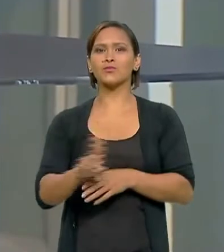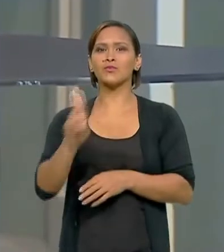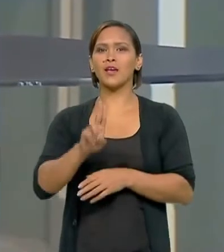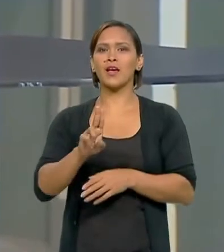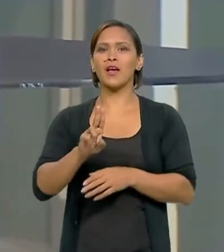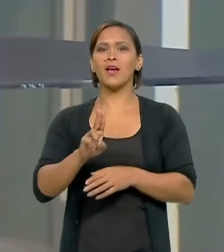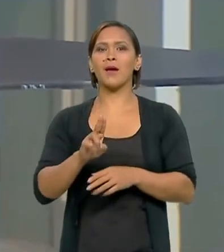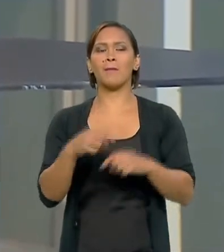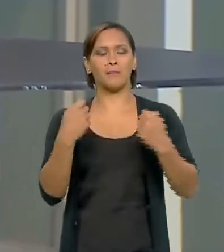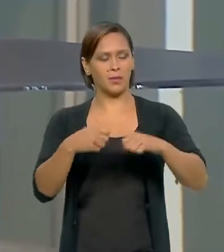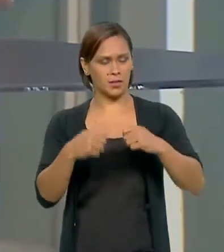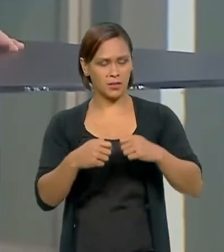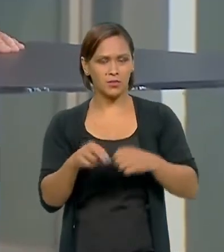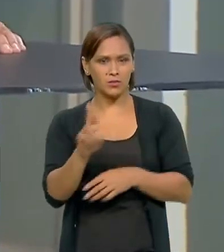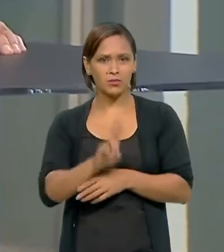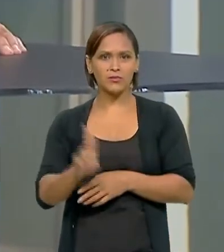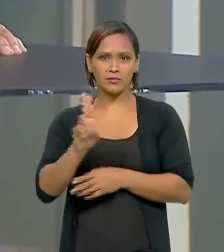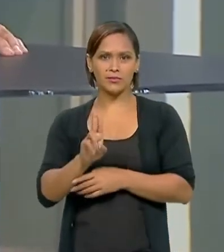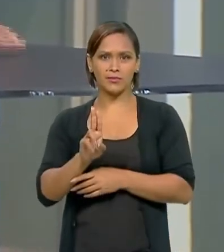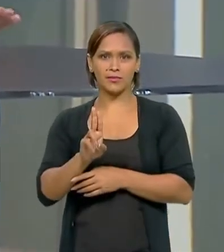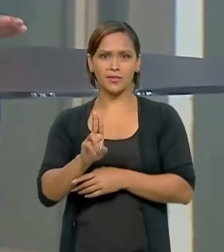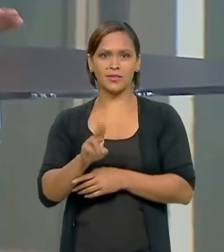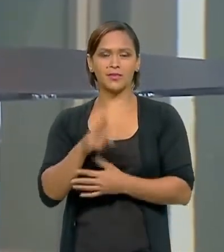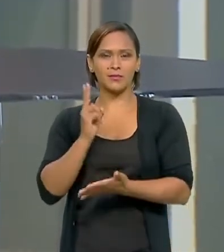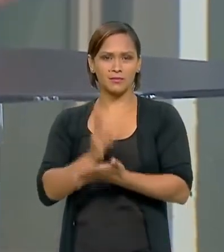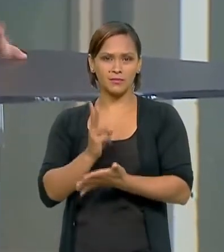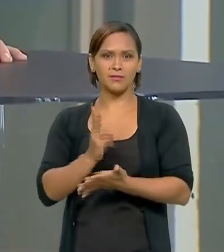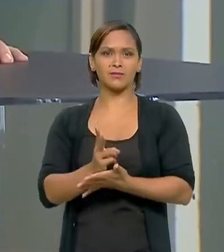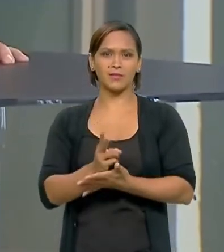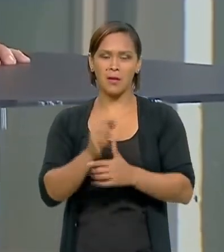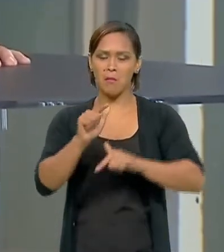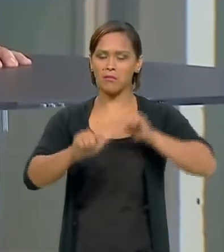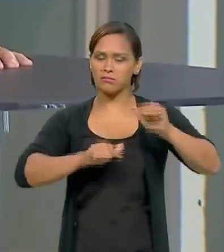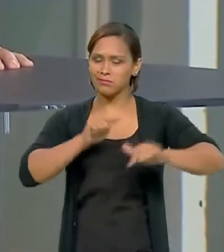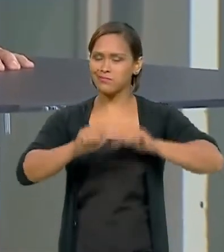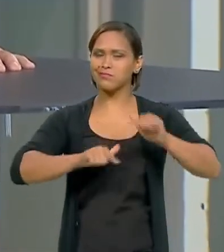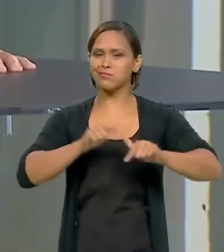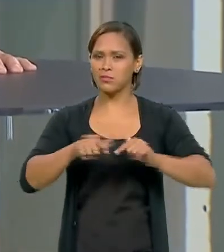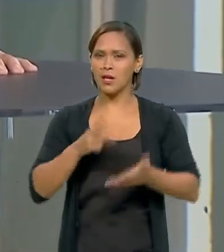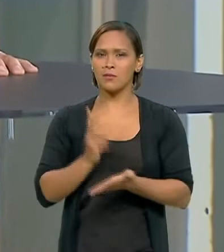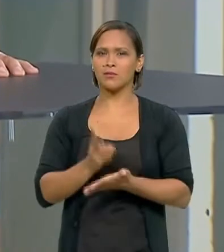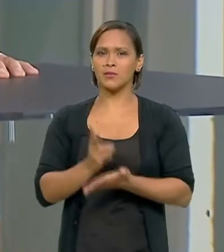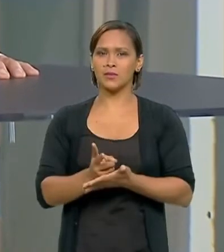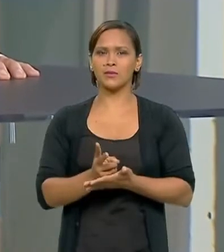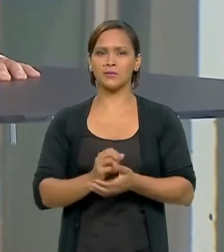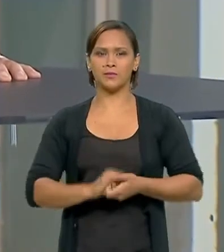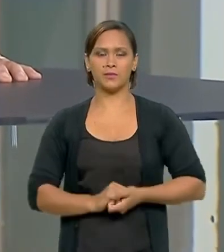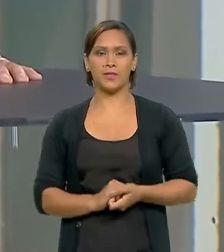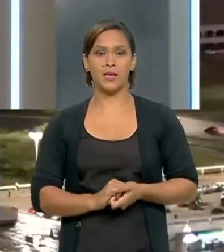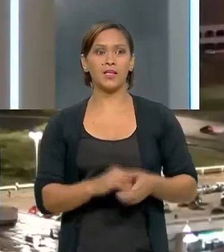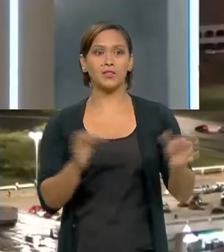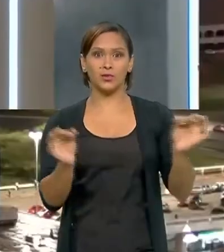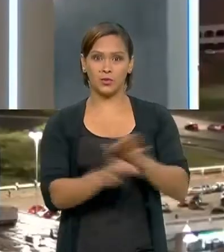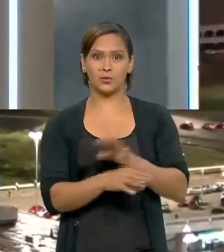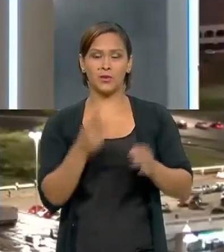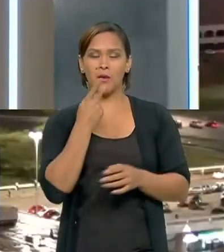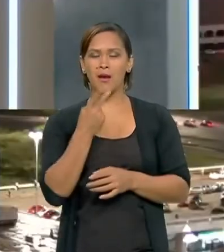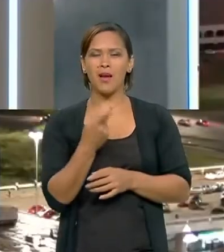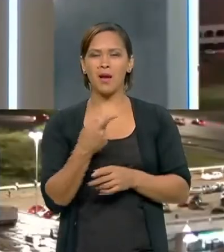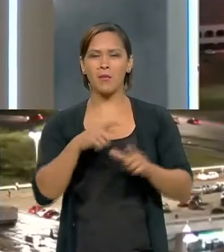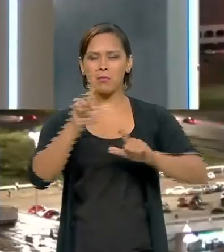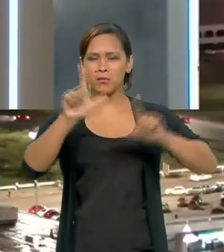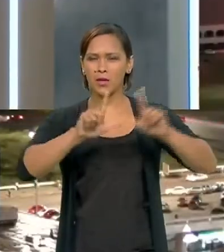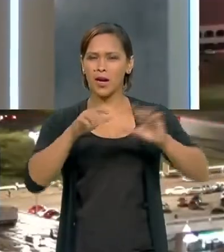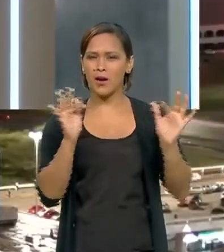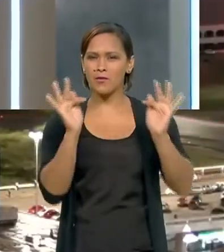informação use e toque para frente para poder ter validade e desculpa interrompê-lo mas o programa está chegando ao